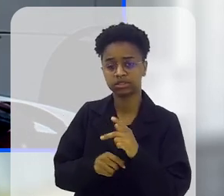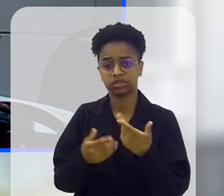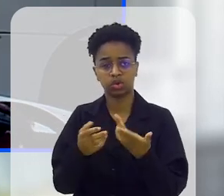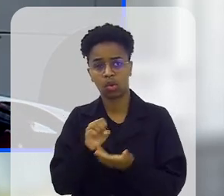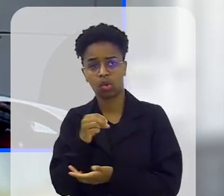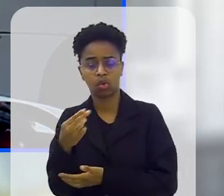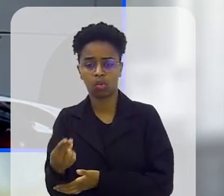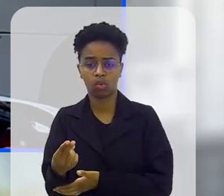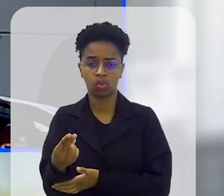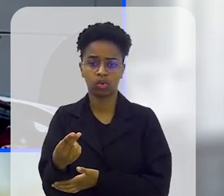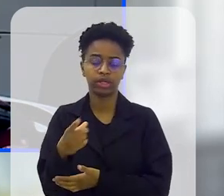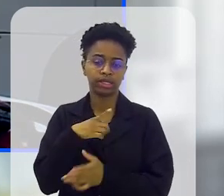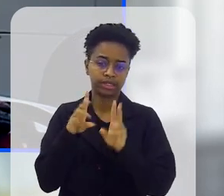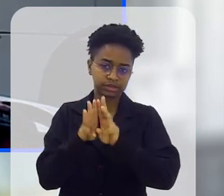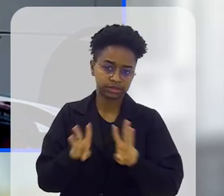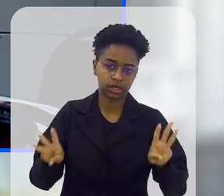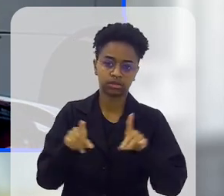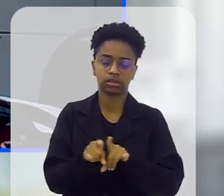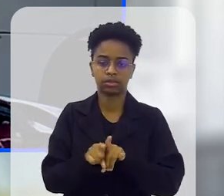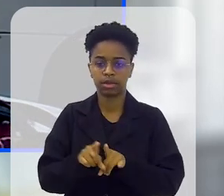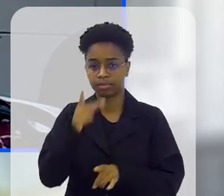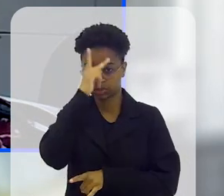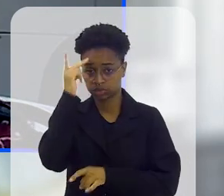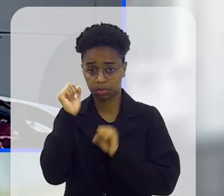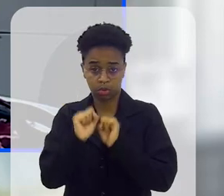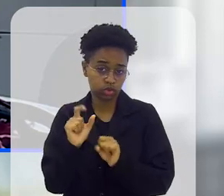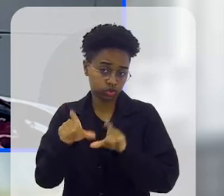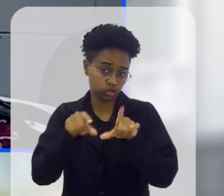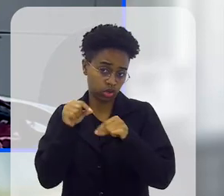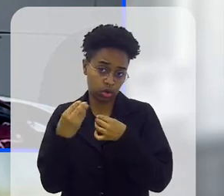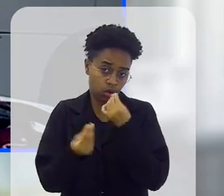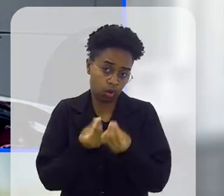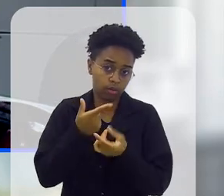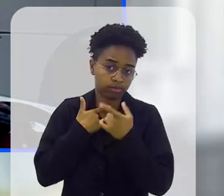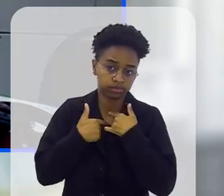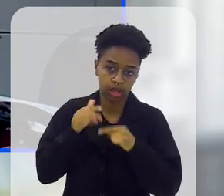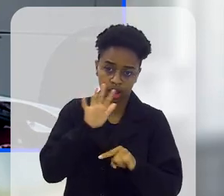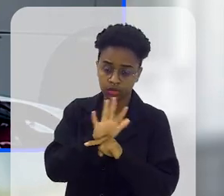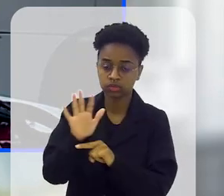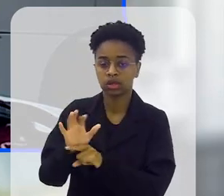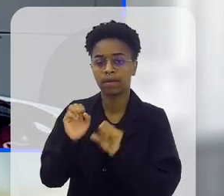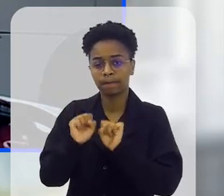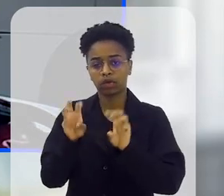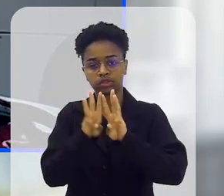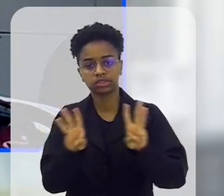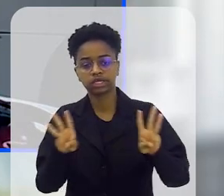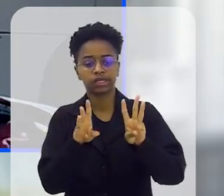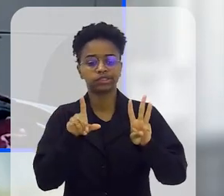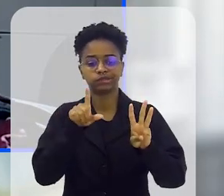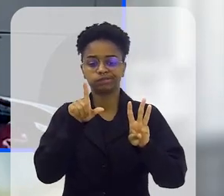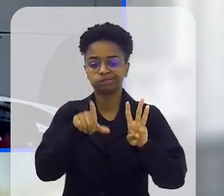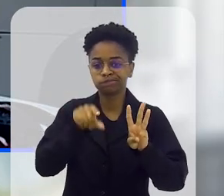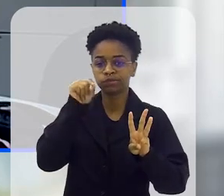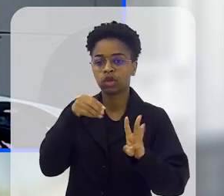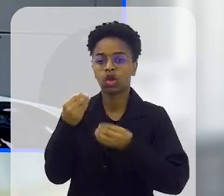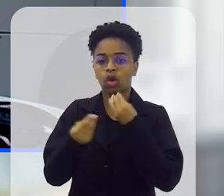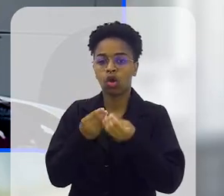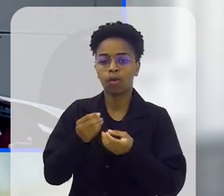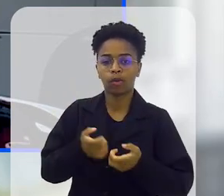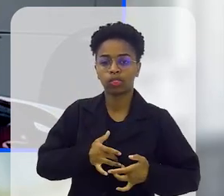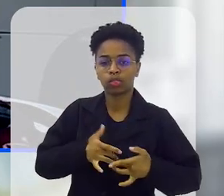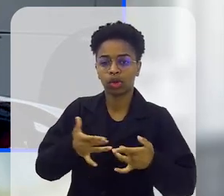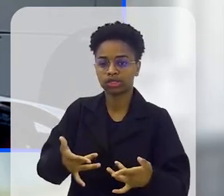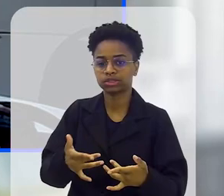temos um site onde a pessoa pode escolher a forma que ela quer ajudar, ela entra lá, pode fazer uma doação